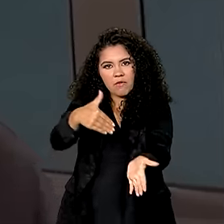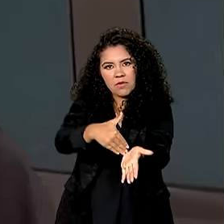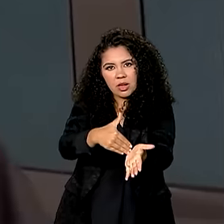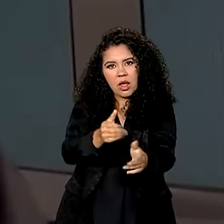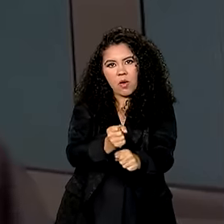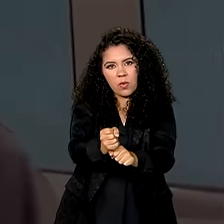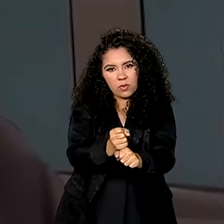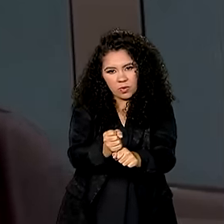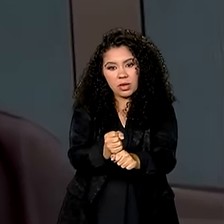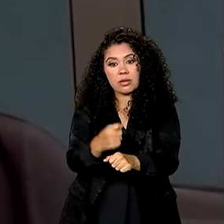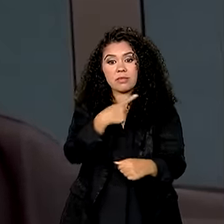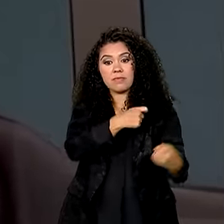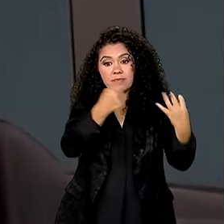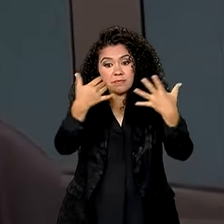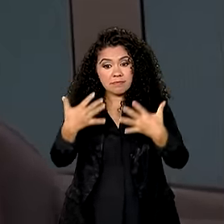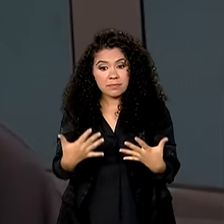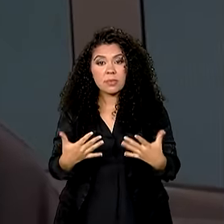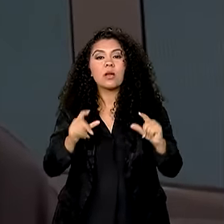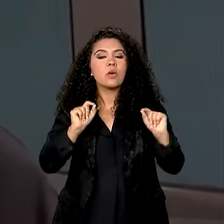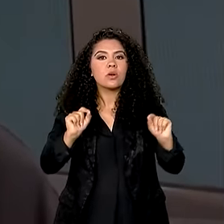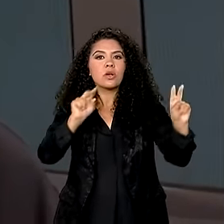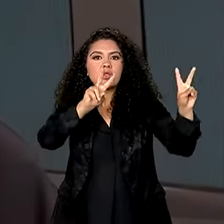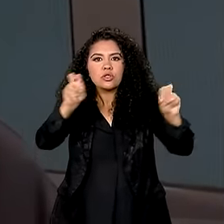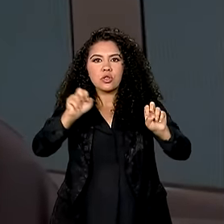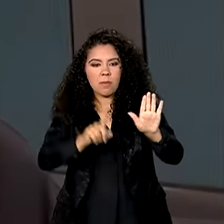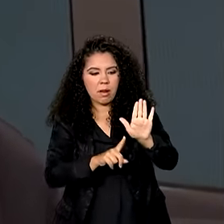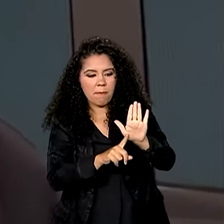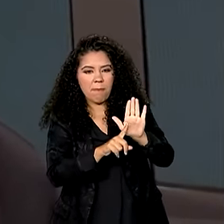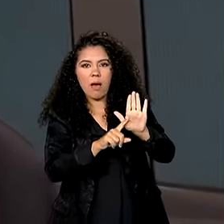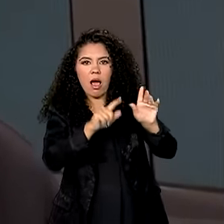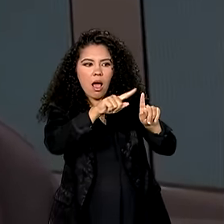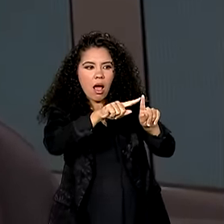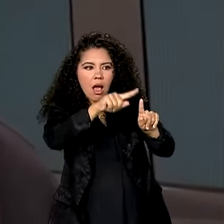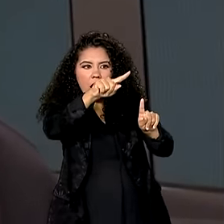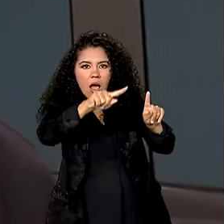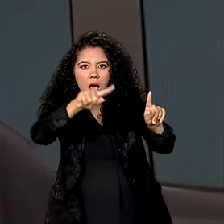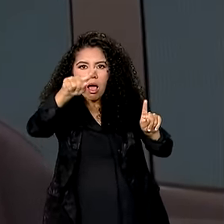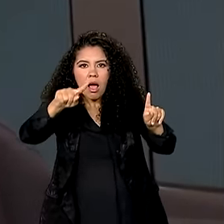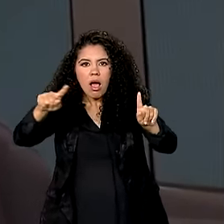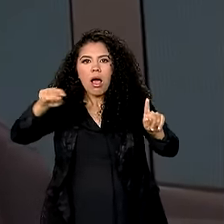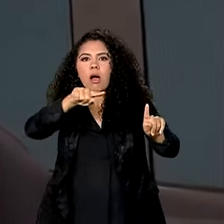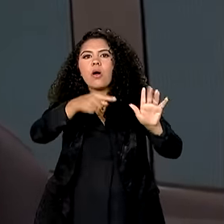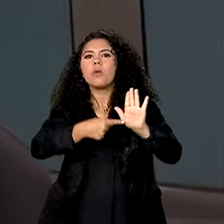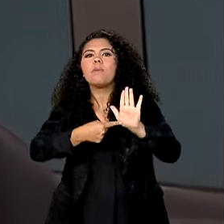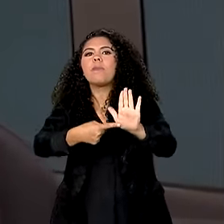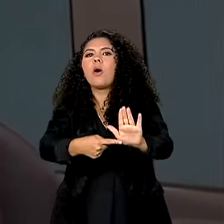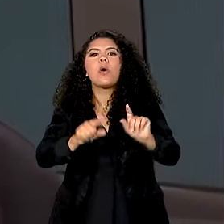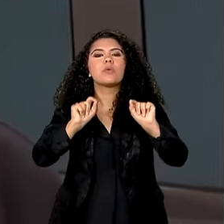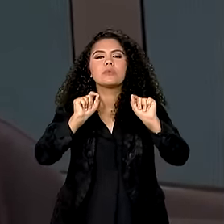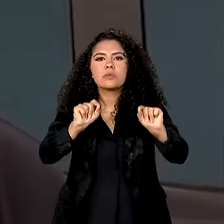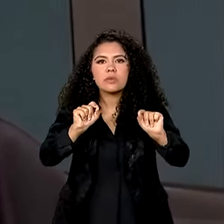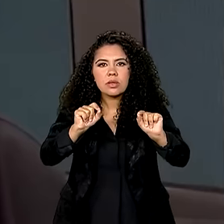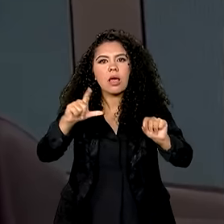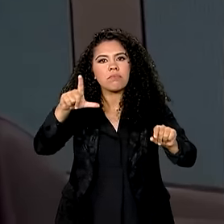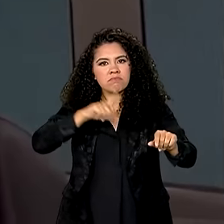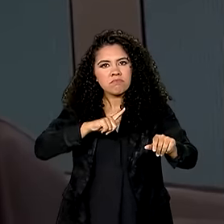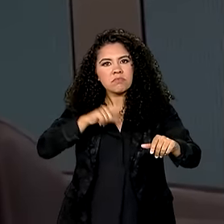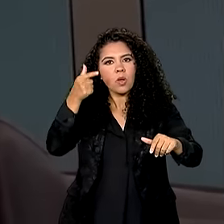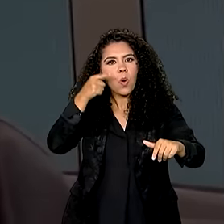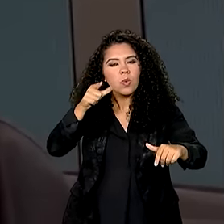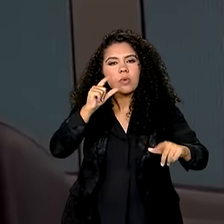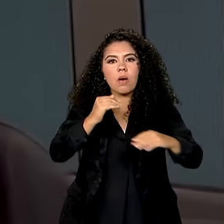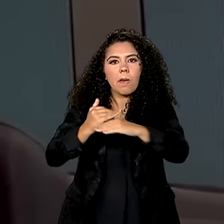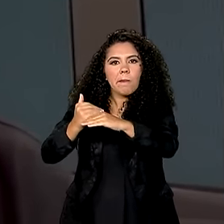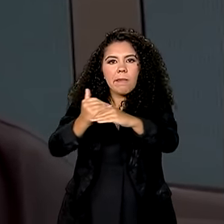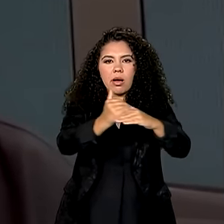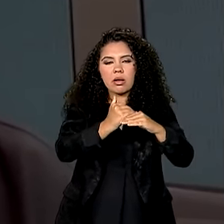Esse movimento de expansão do indicador, ele reforça um padrão sazonal de que no